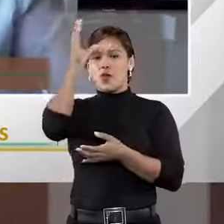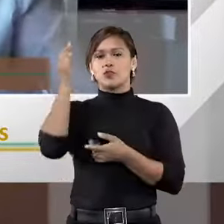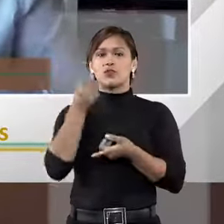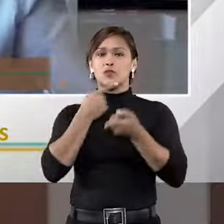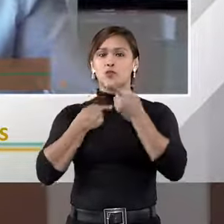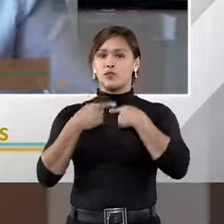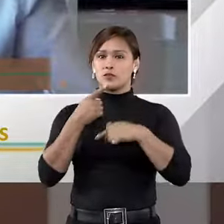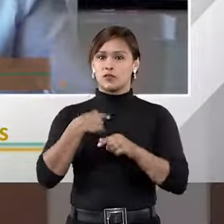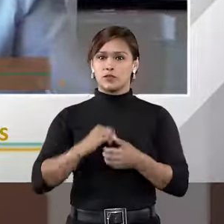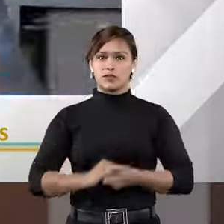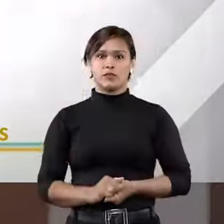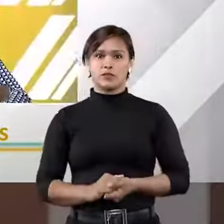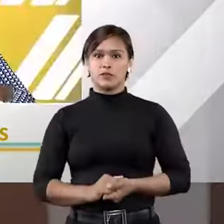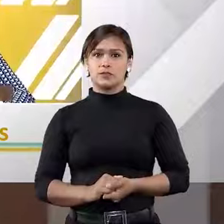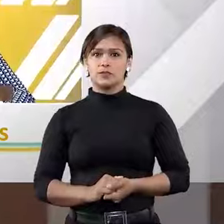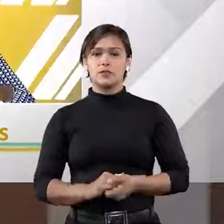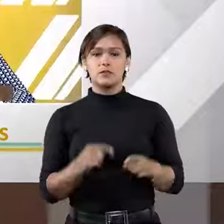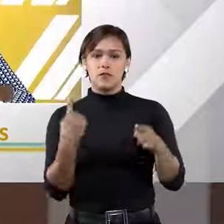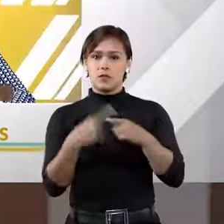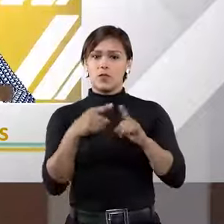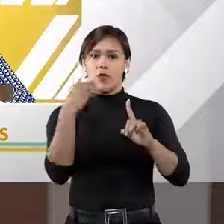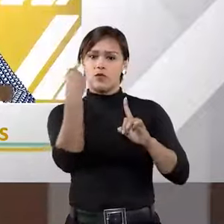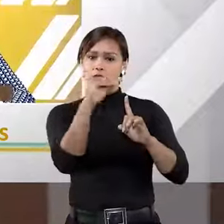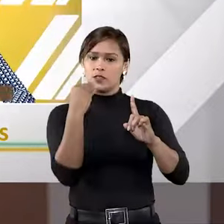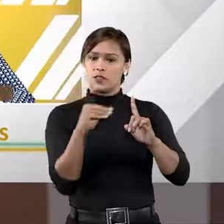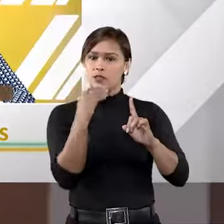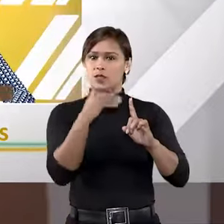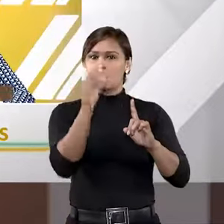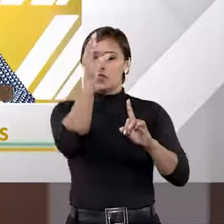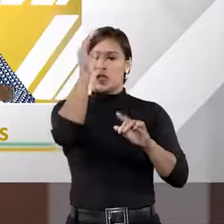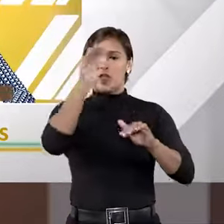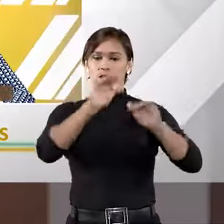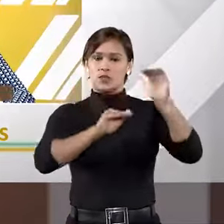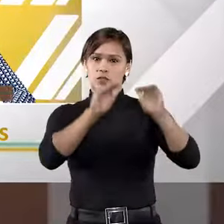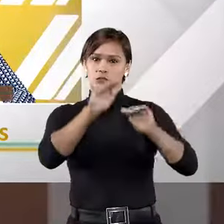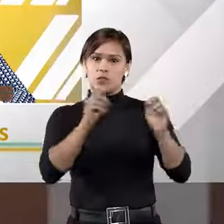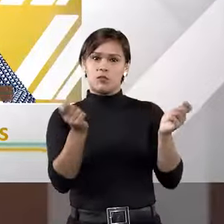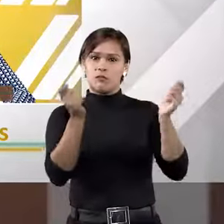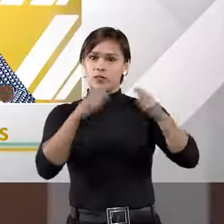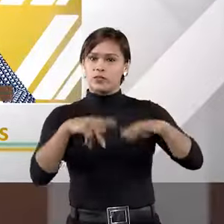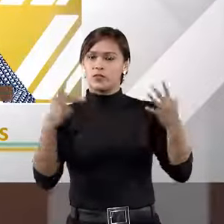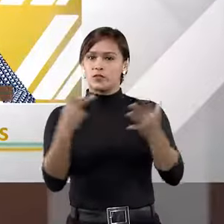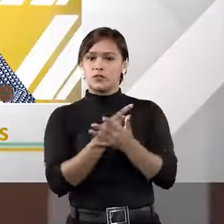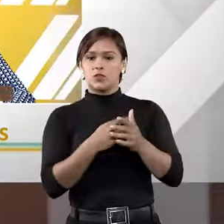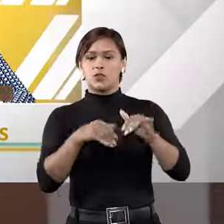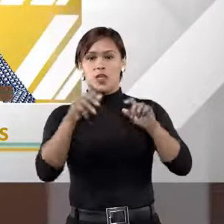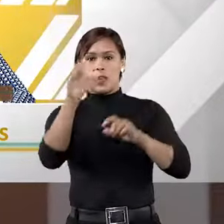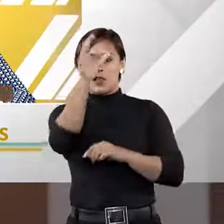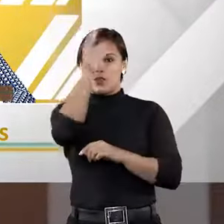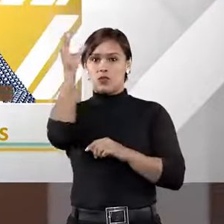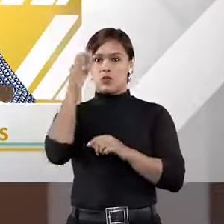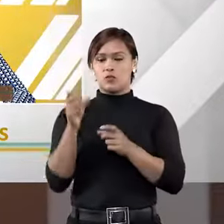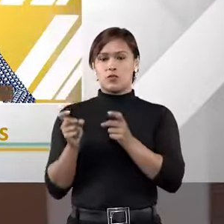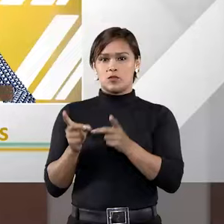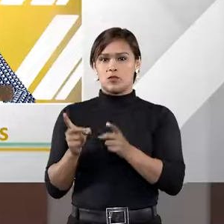casos. Por conta da vulnerabilidade, do desequilíbrio que possa haver entre ele e o fornecedor.